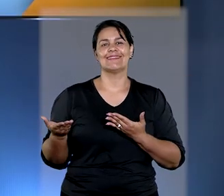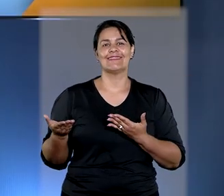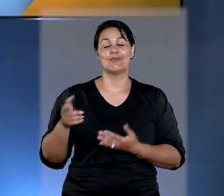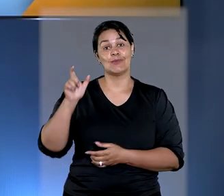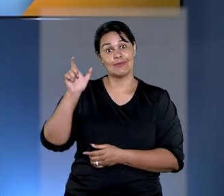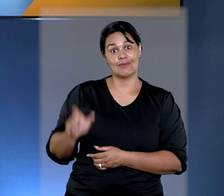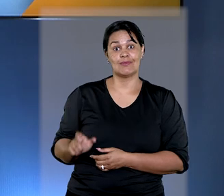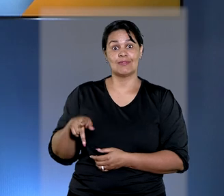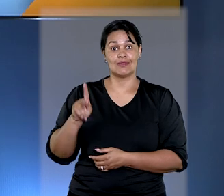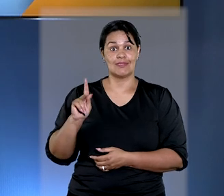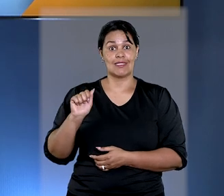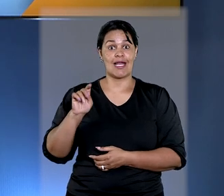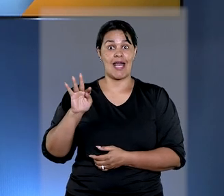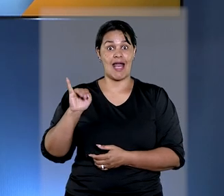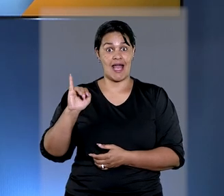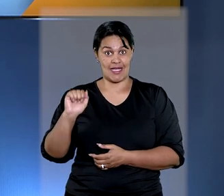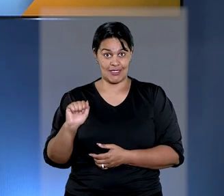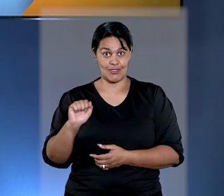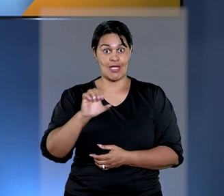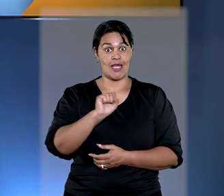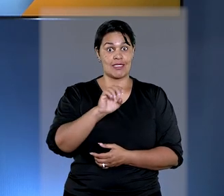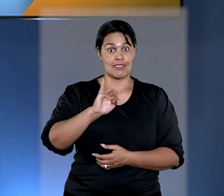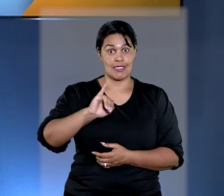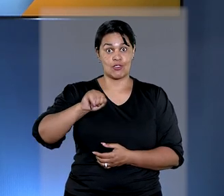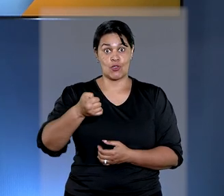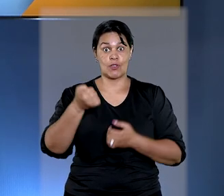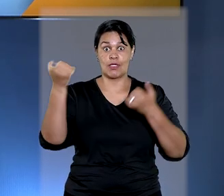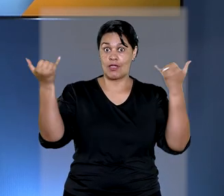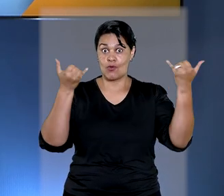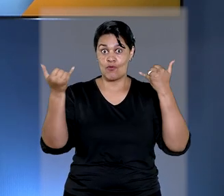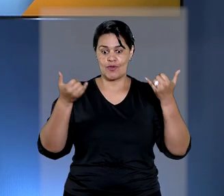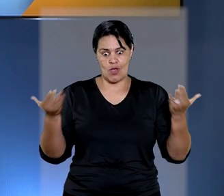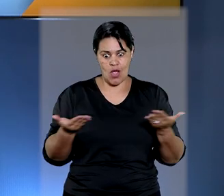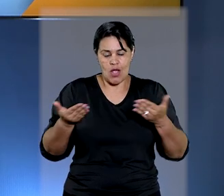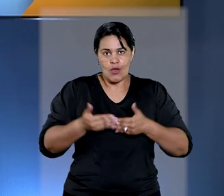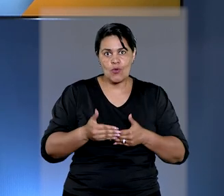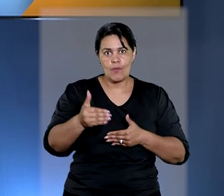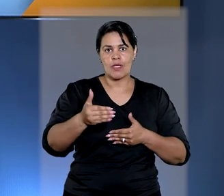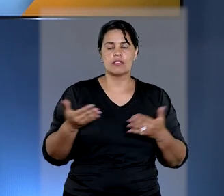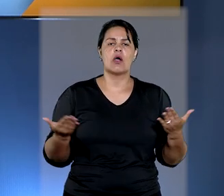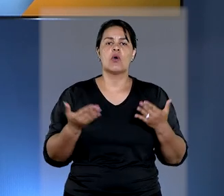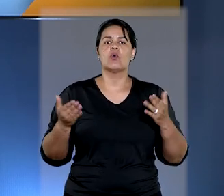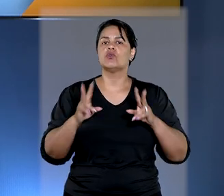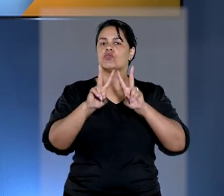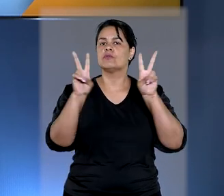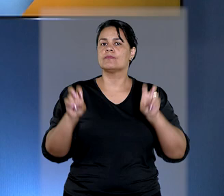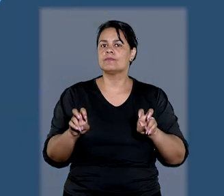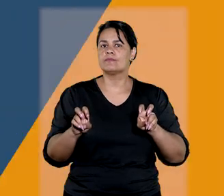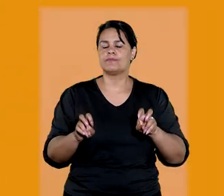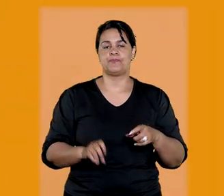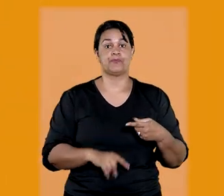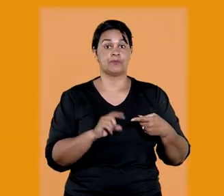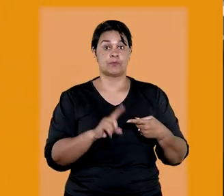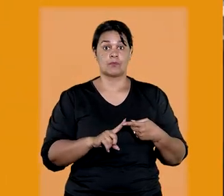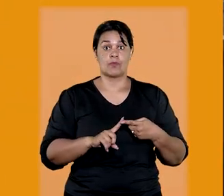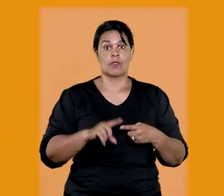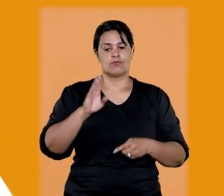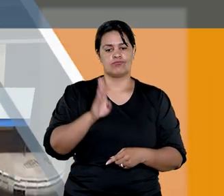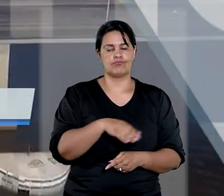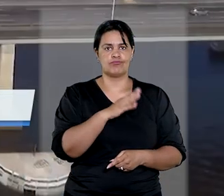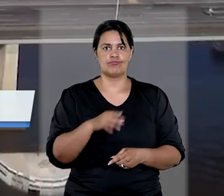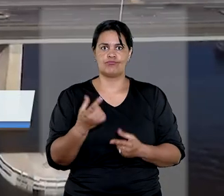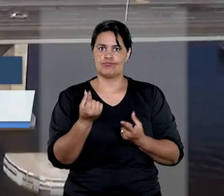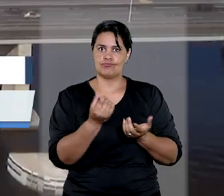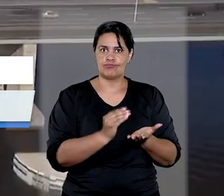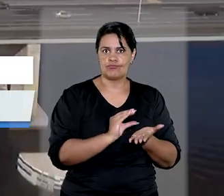-vindo. Eu sou Kátia Gomes e o STJ Notícias está no ar. No programa de hoje você vai ver suspenso